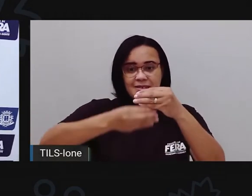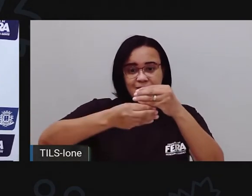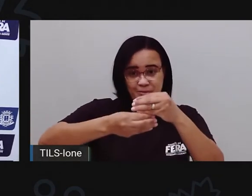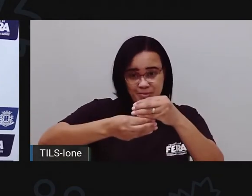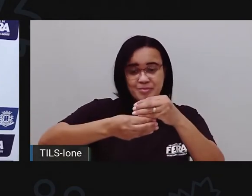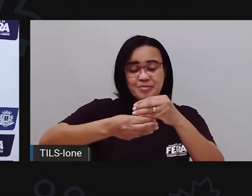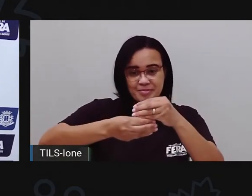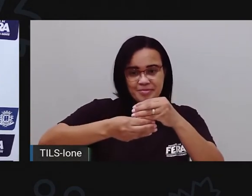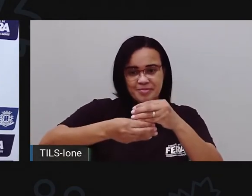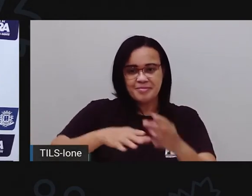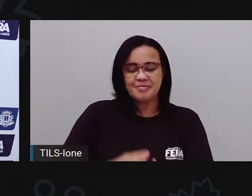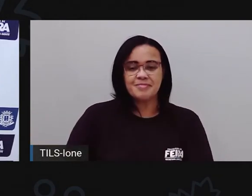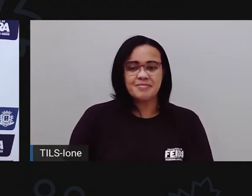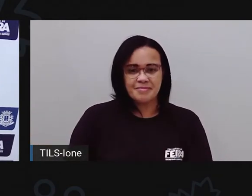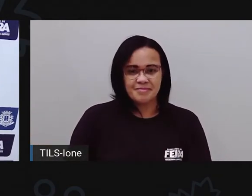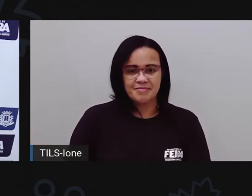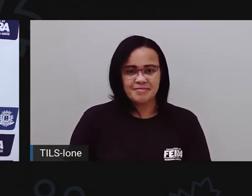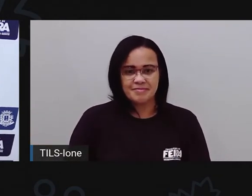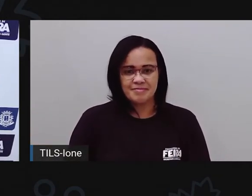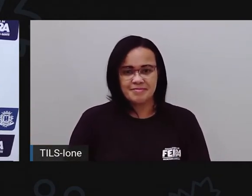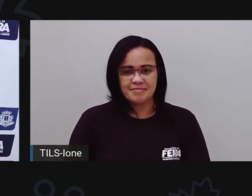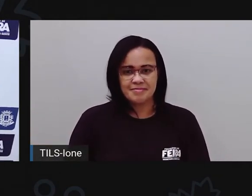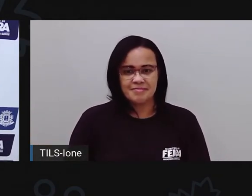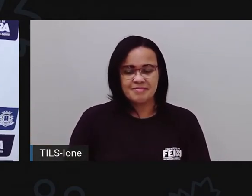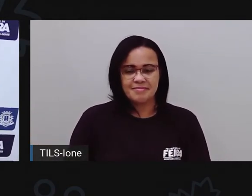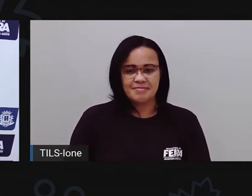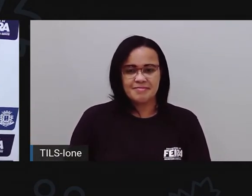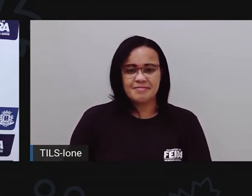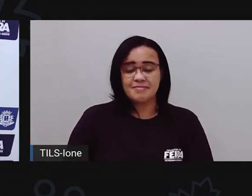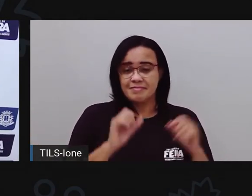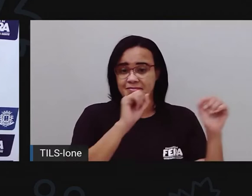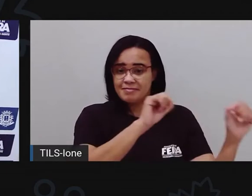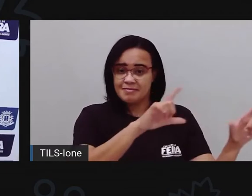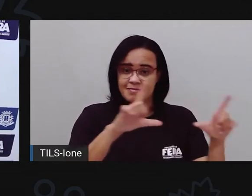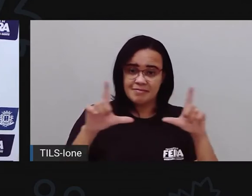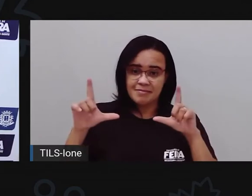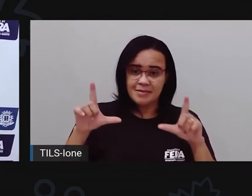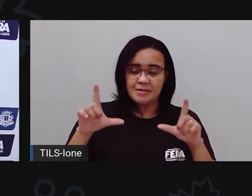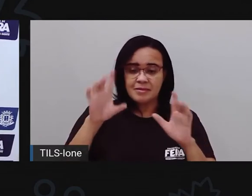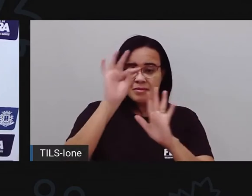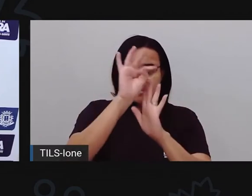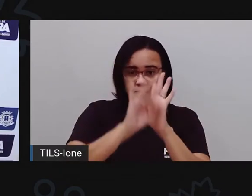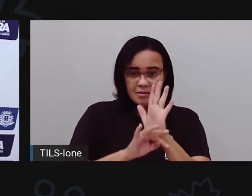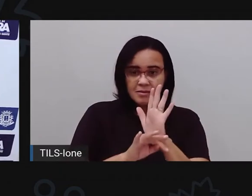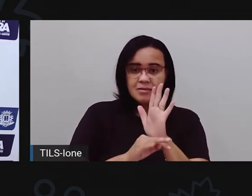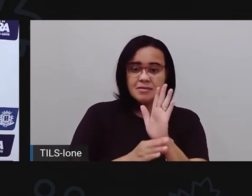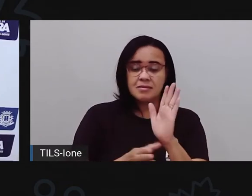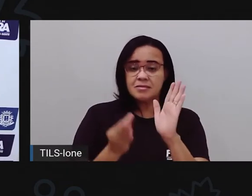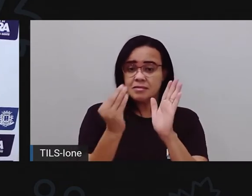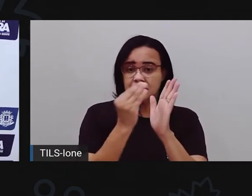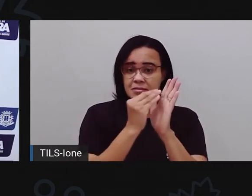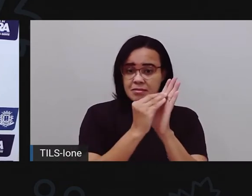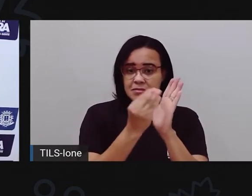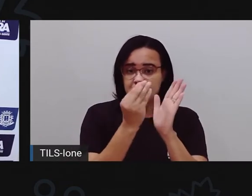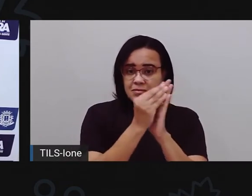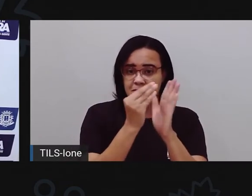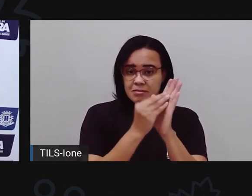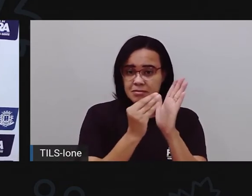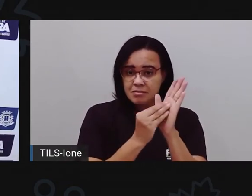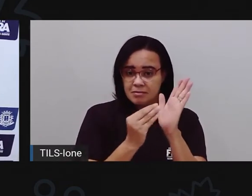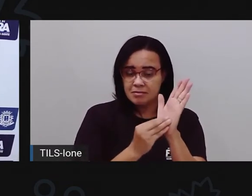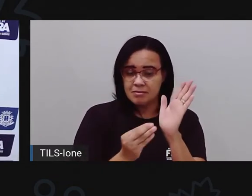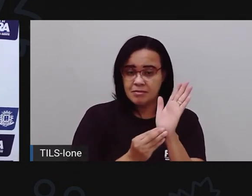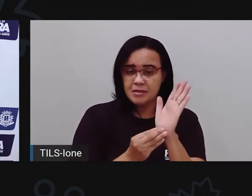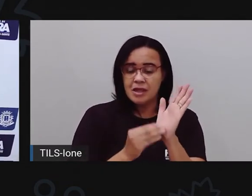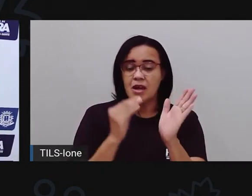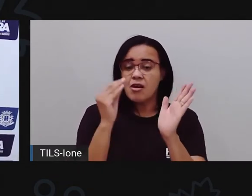na tela o texto e uns espaços que estão em branco. E aí, a gente vai completar com as palavras que estão faltando. E aí,